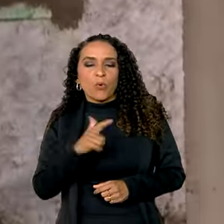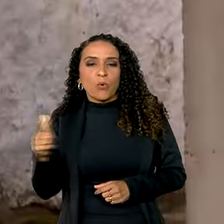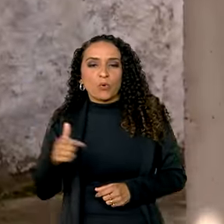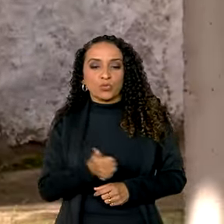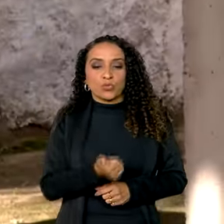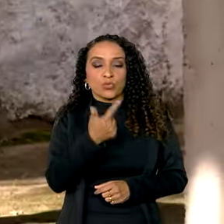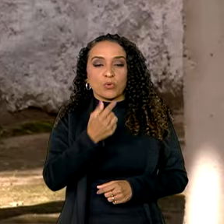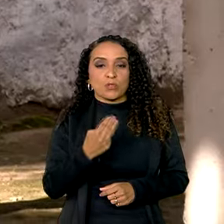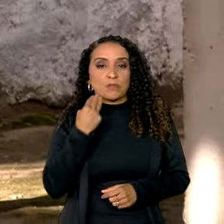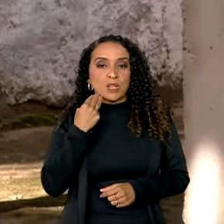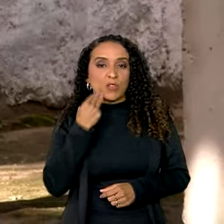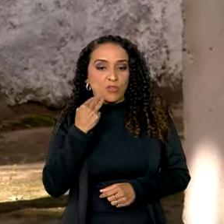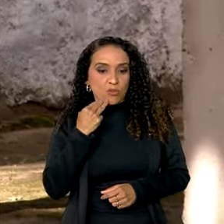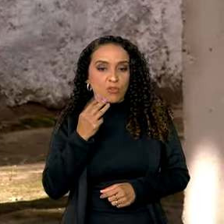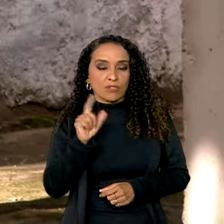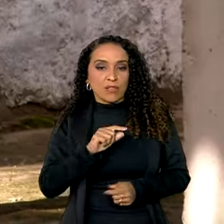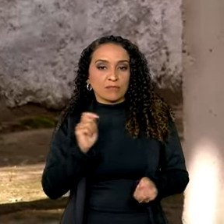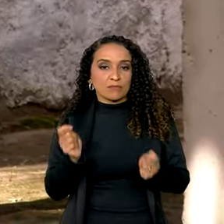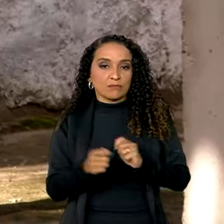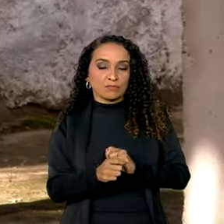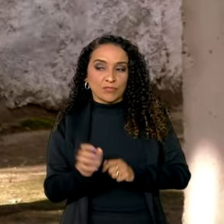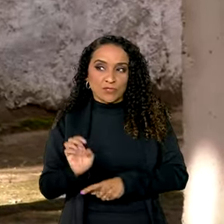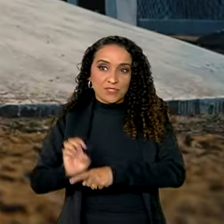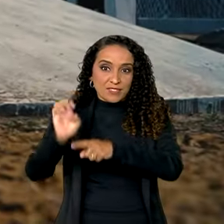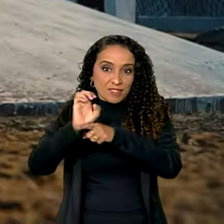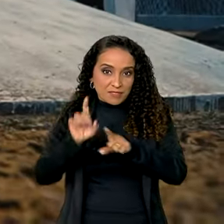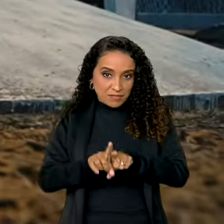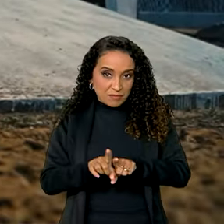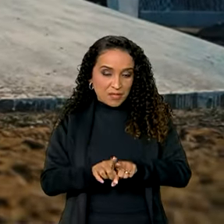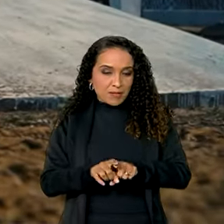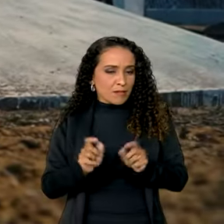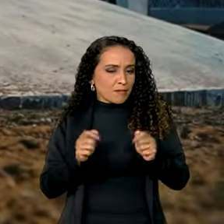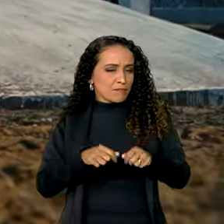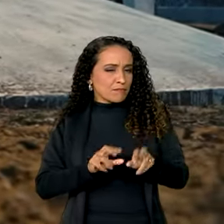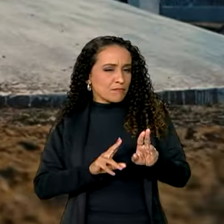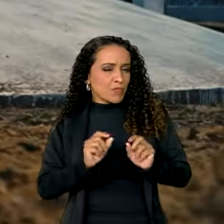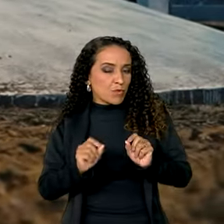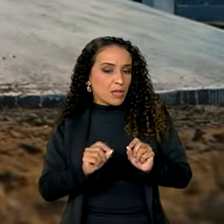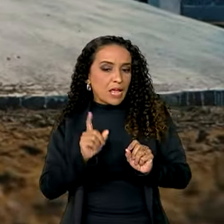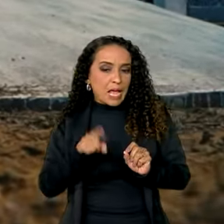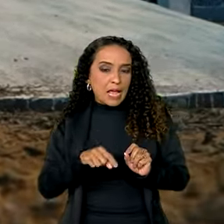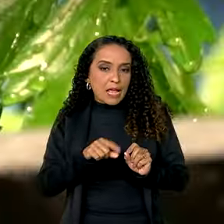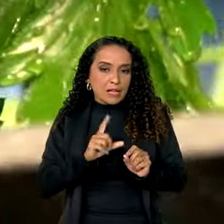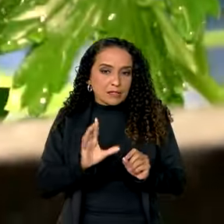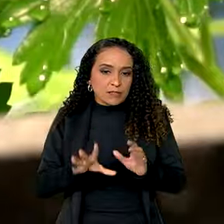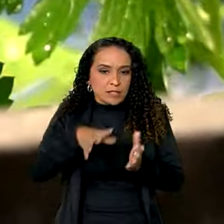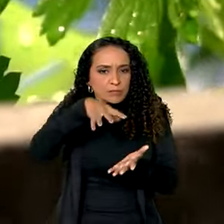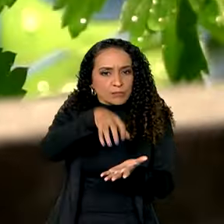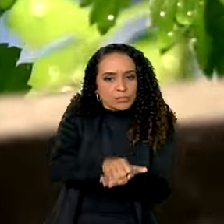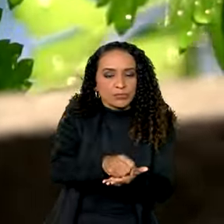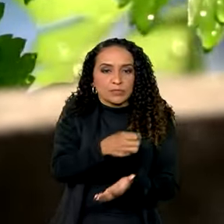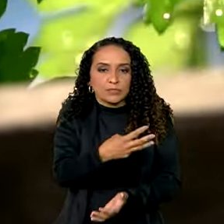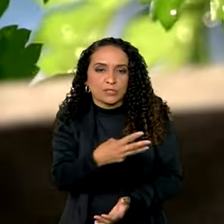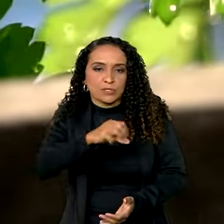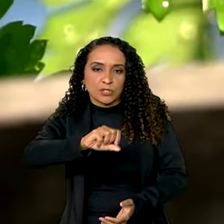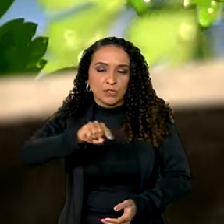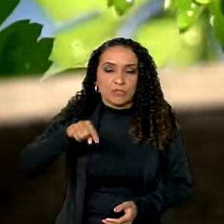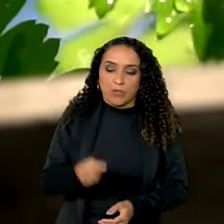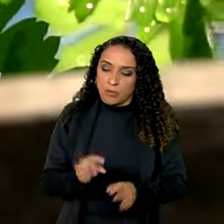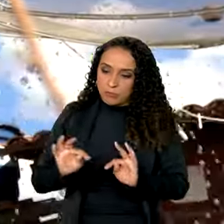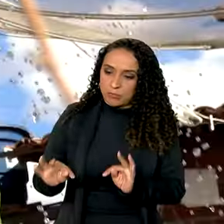12 milhões de contrapartida dos estados. A previsão é que sejam instaladas 39 mil